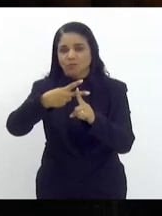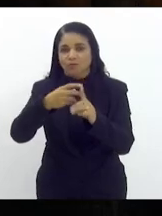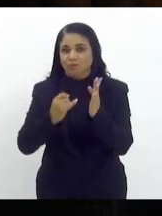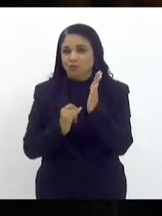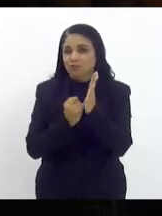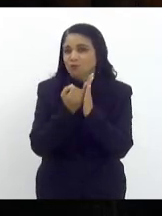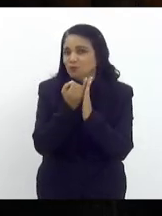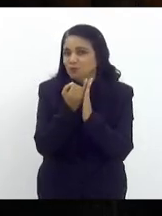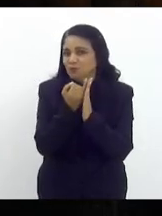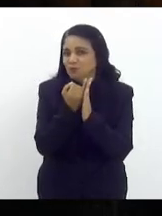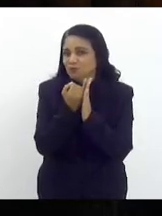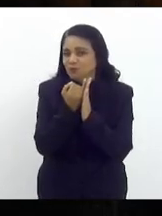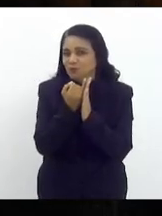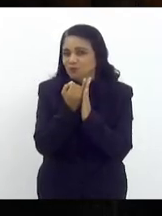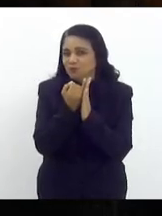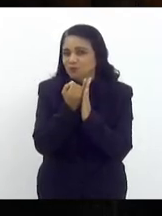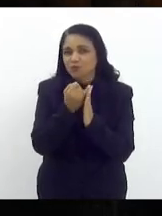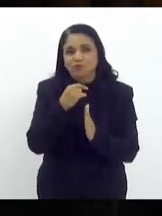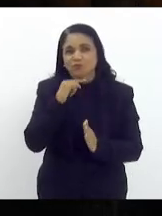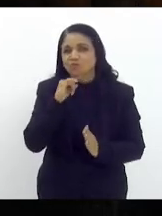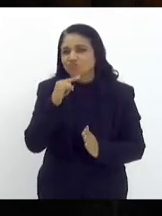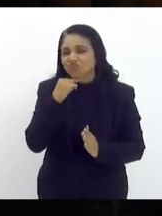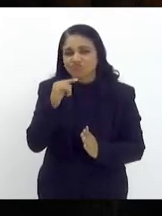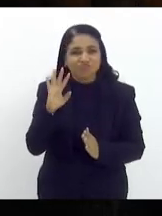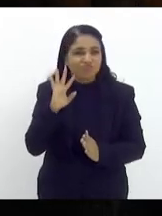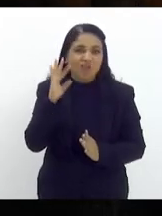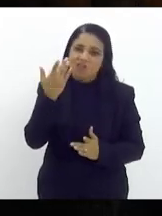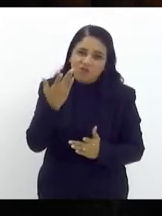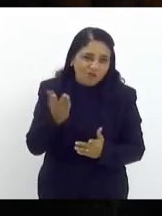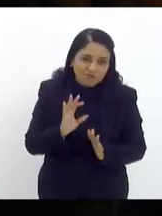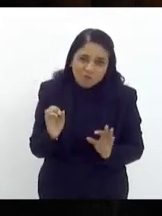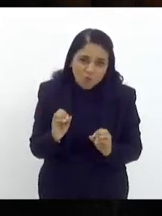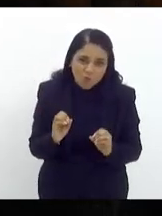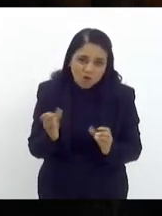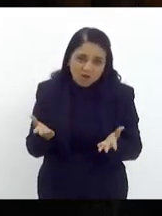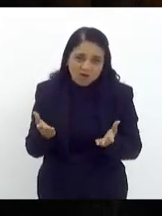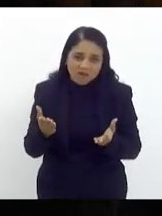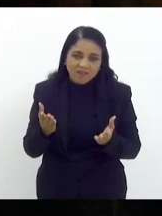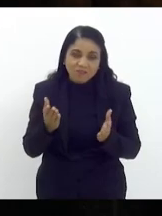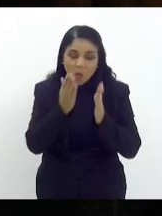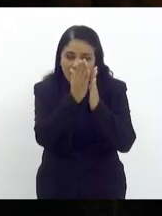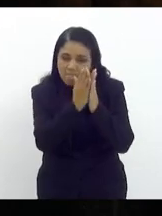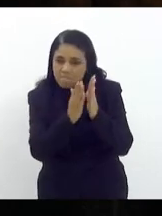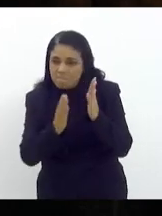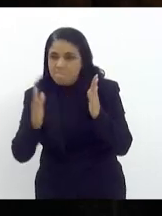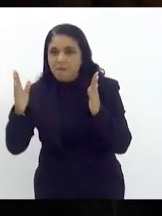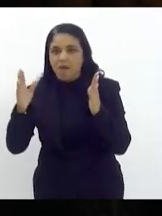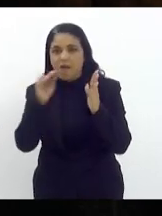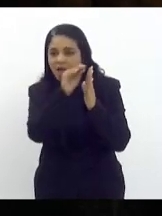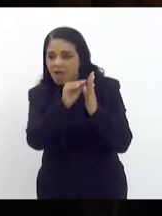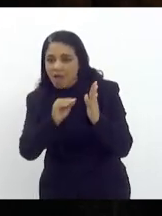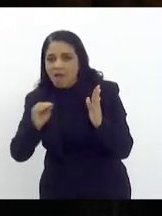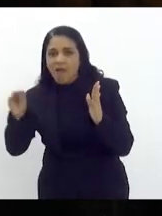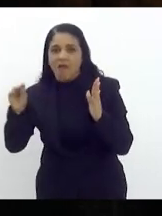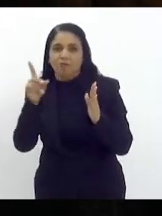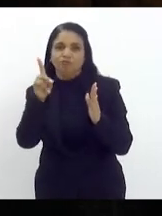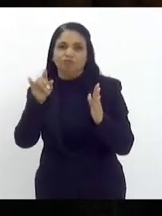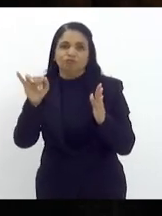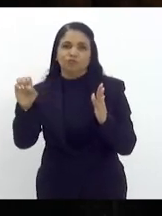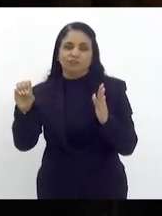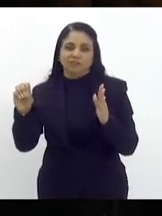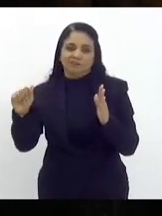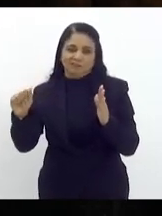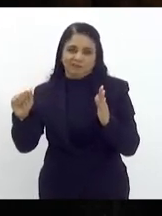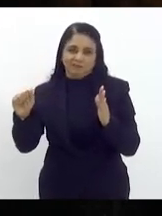então não resolve você adia a data de morrer em vez de